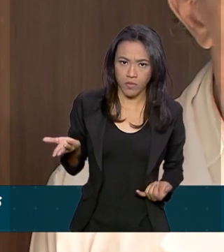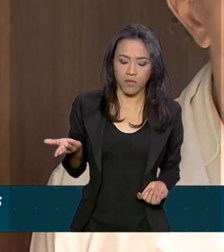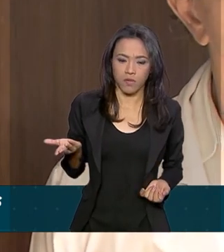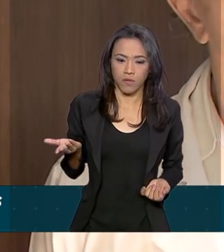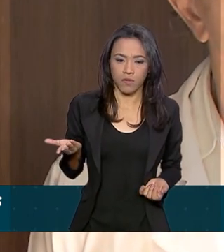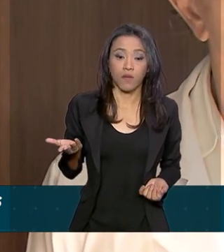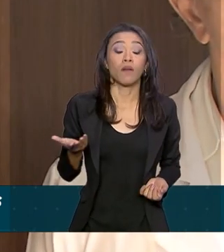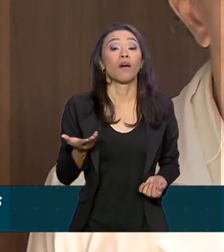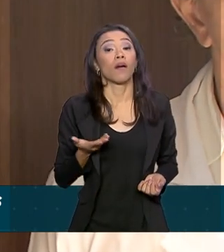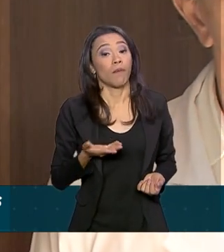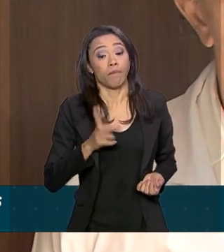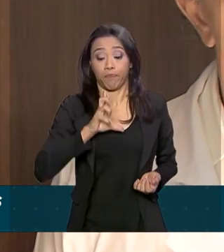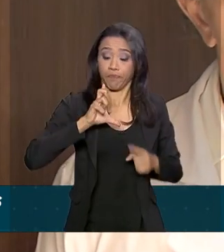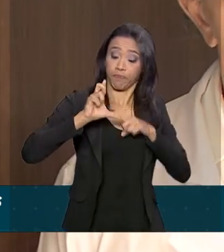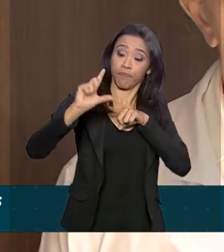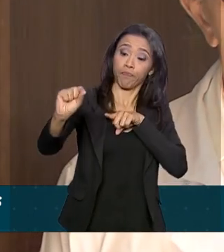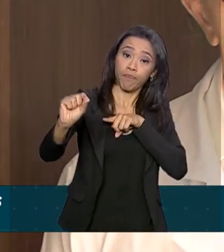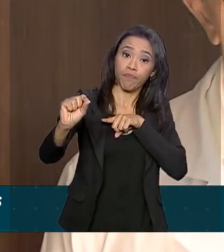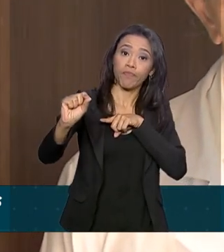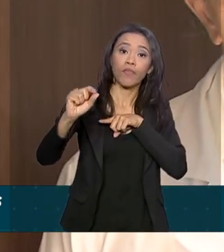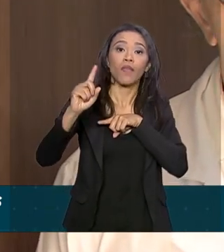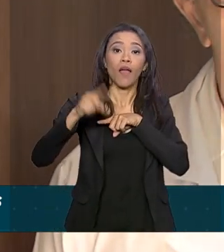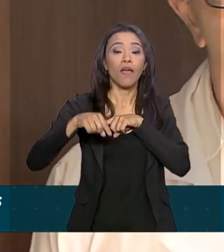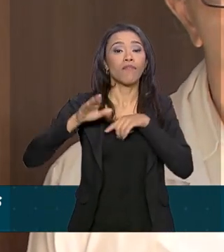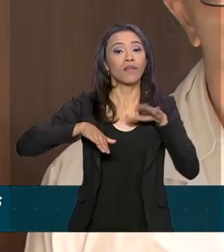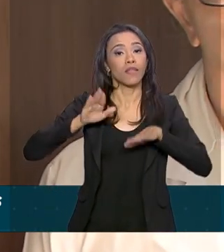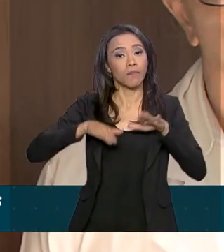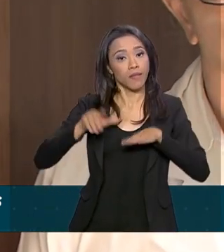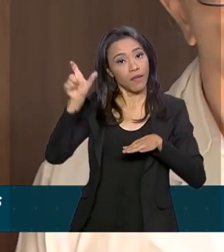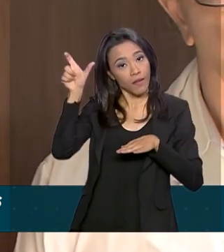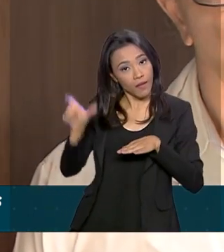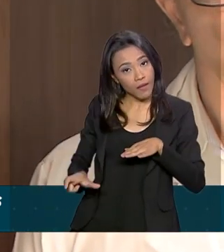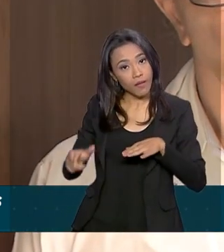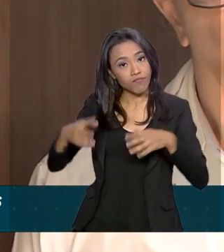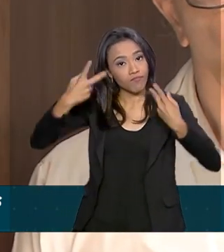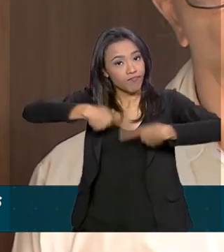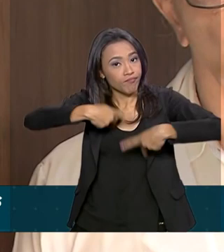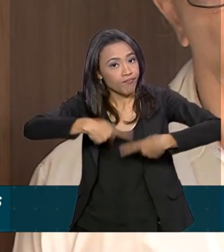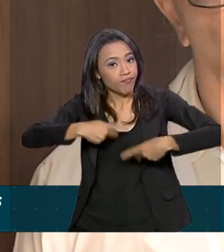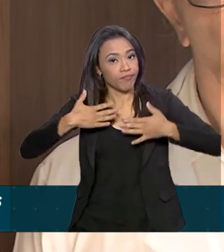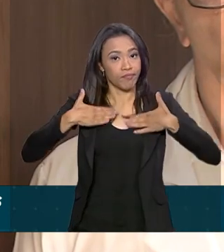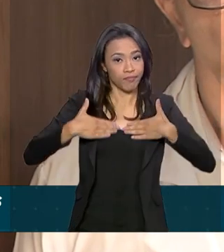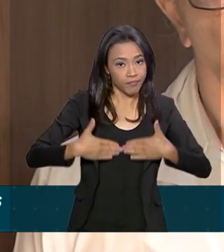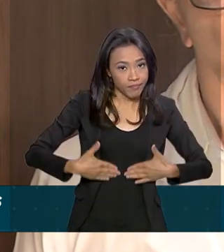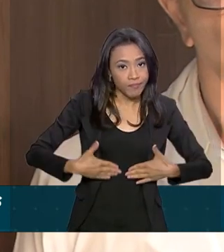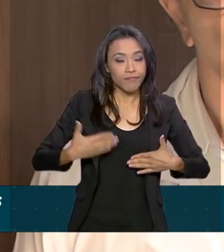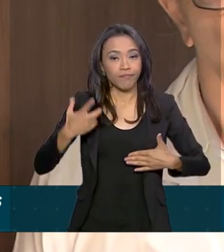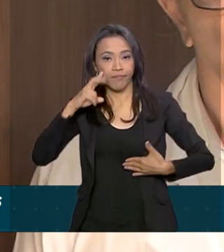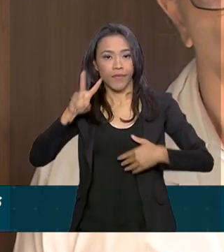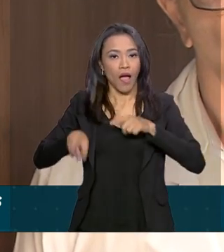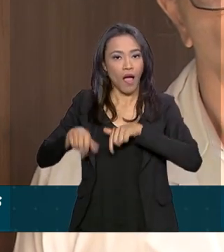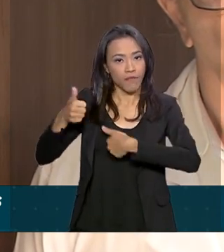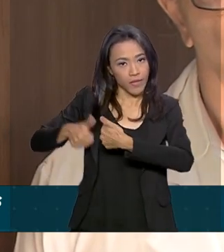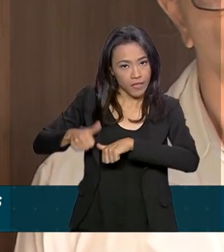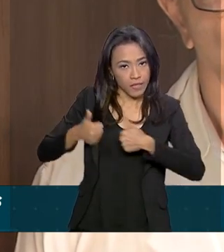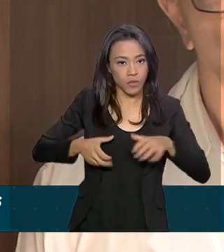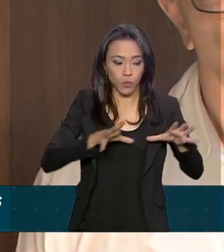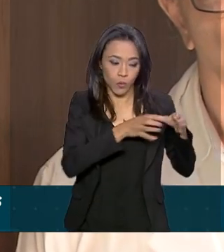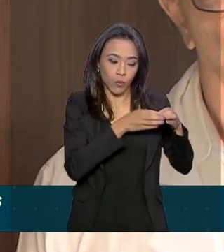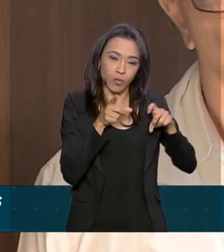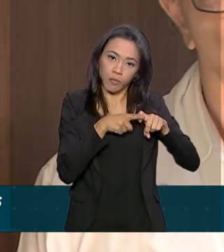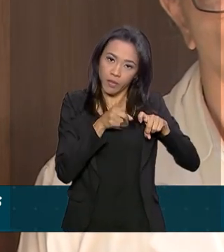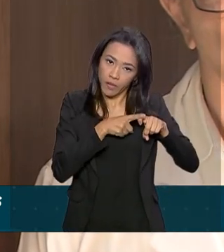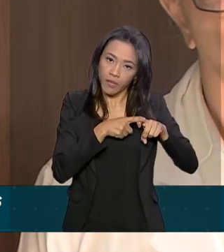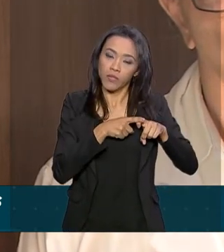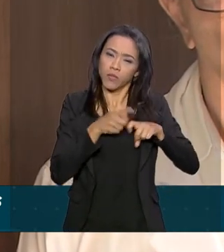A alta é conforme a evolução médica do senhor presidente, baseada nas análises da equipe médica, e,